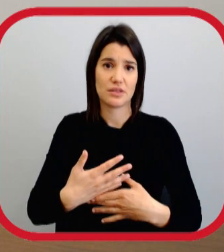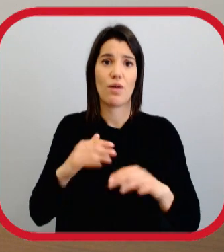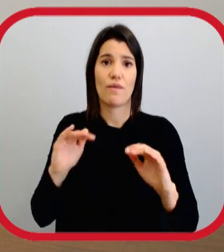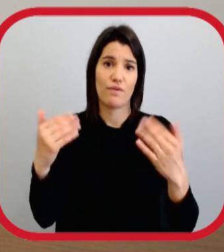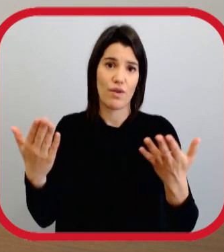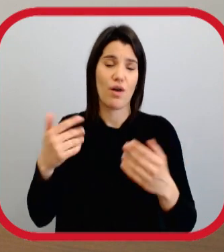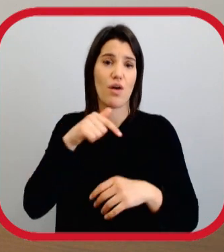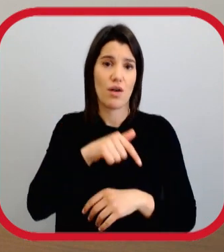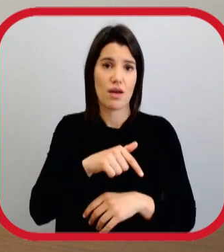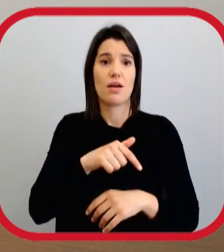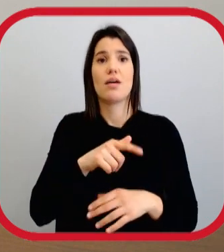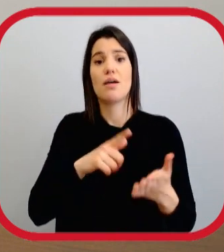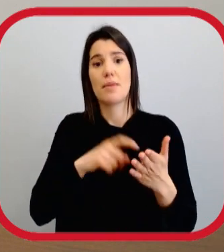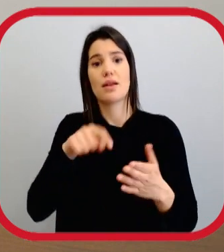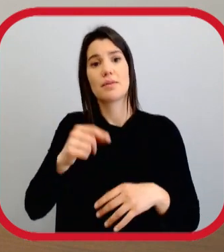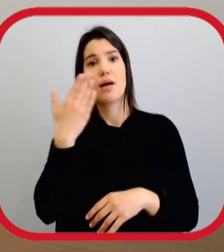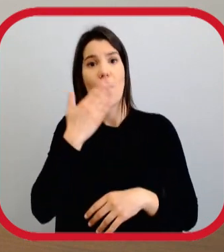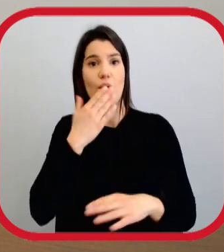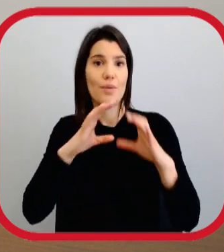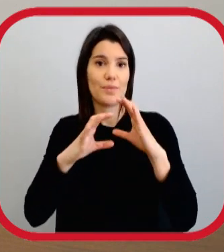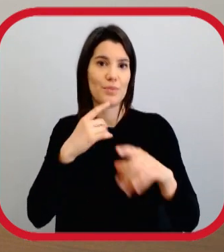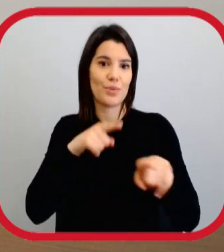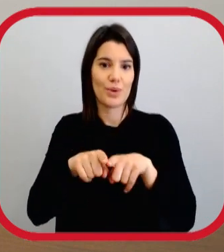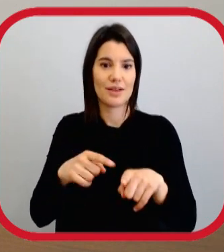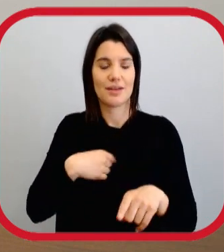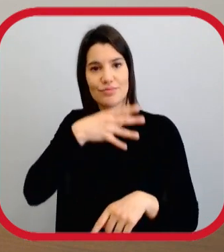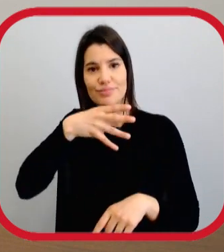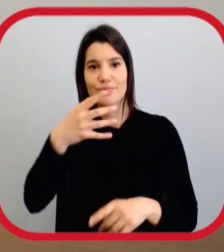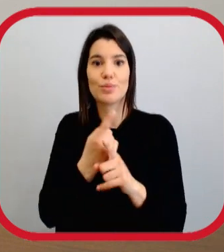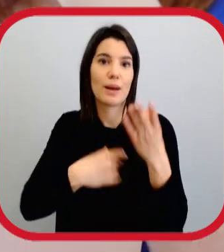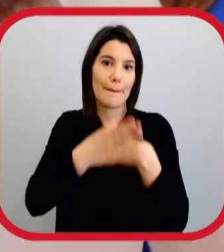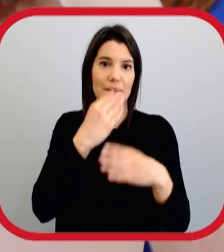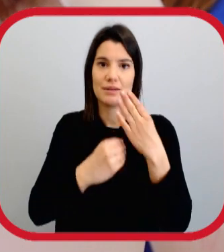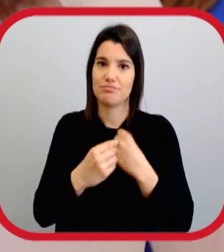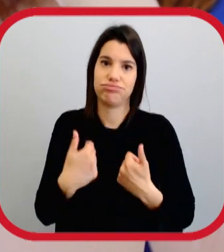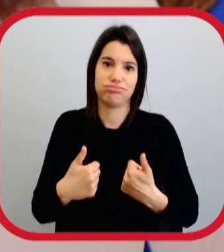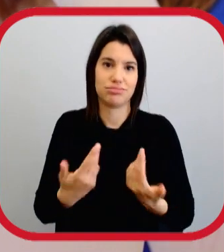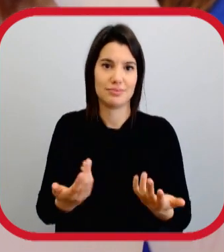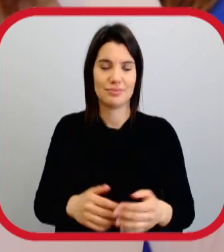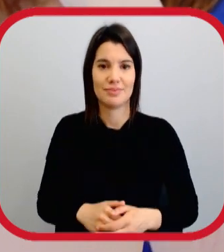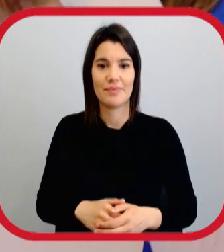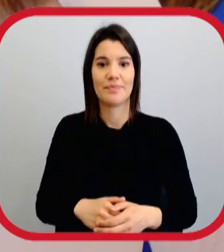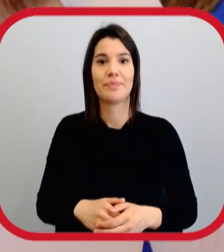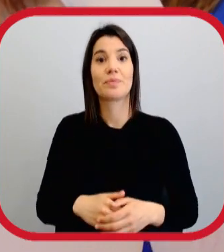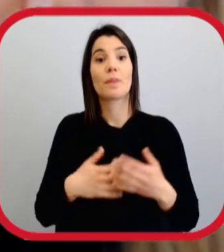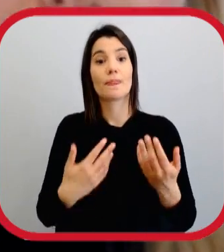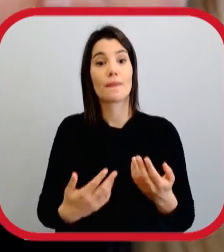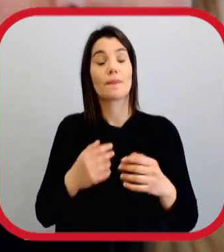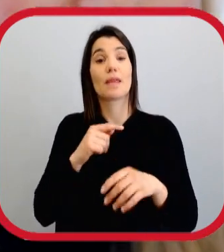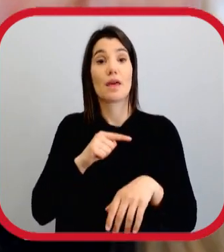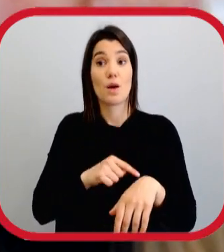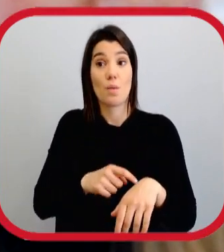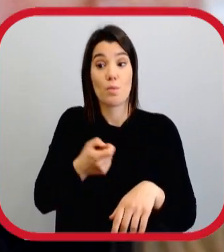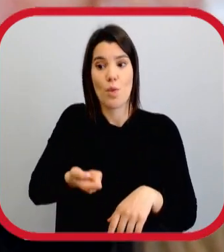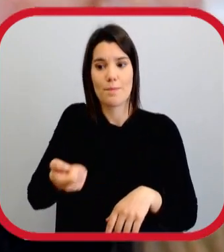profissão fora das aulas, como também tento trazer para as aulas de comunicação política, porque realmente é uma aprendizagem muito boa. Cada